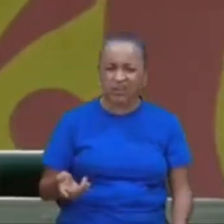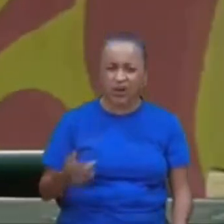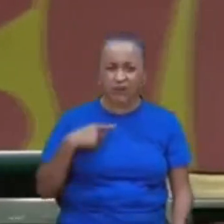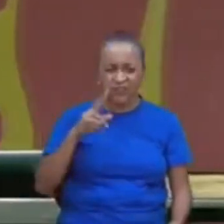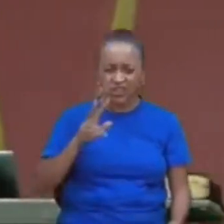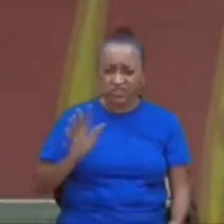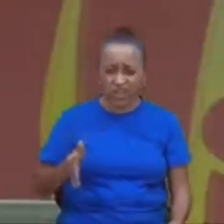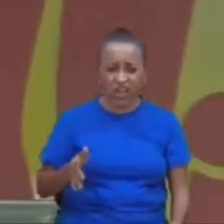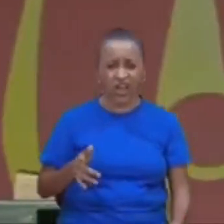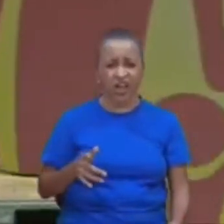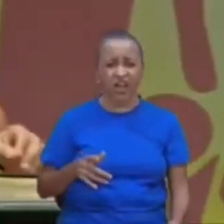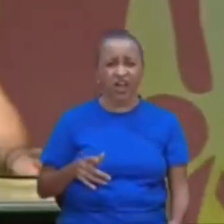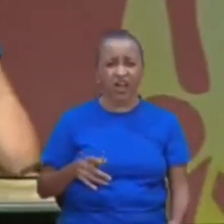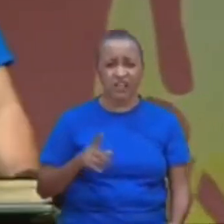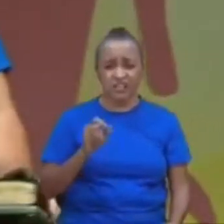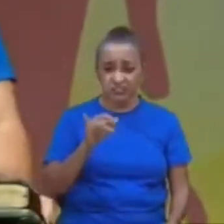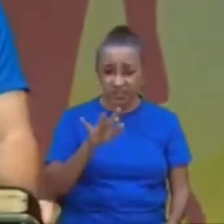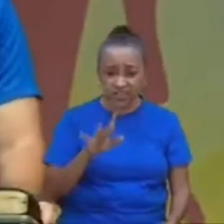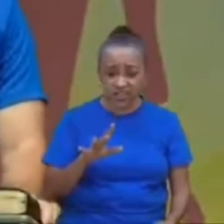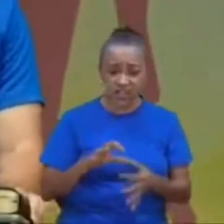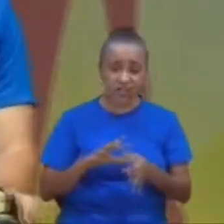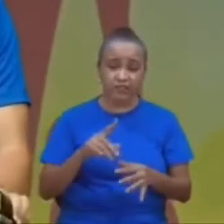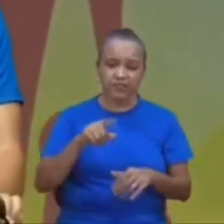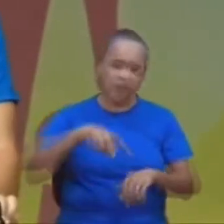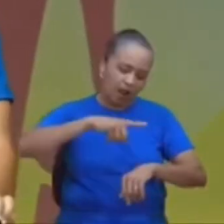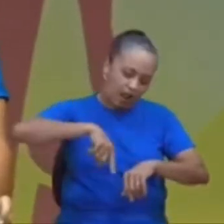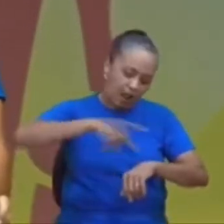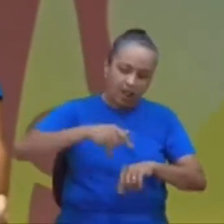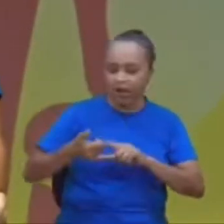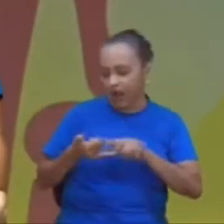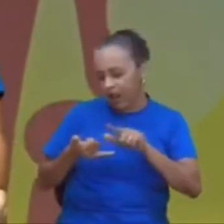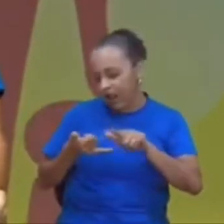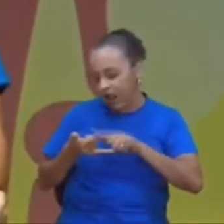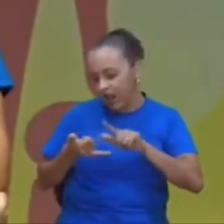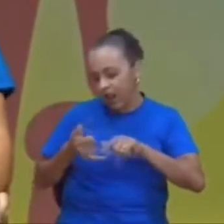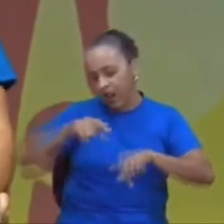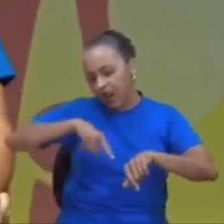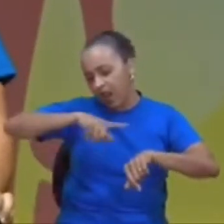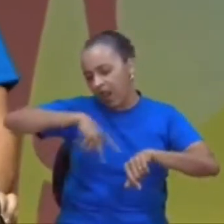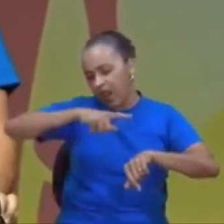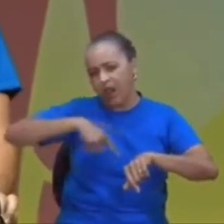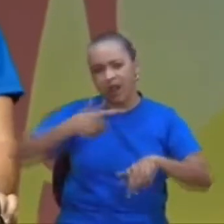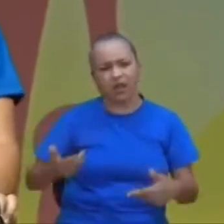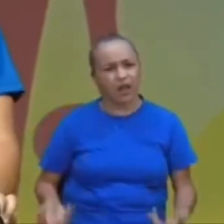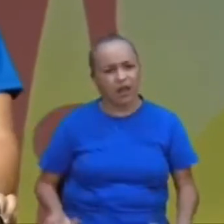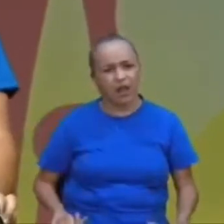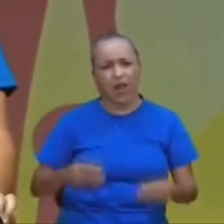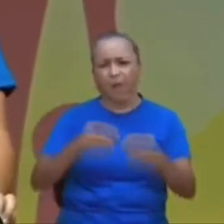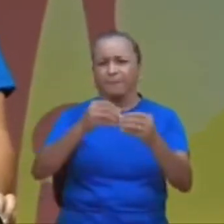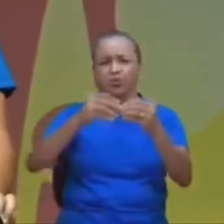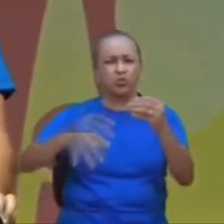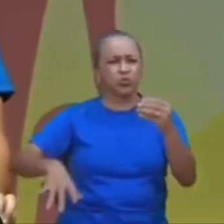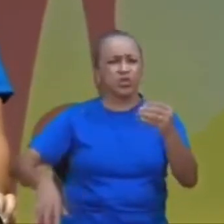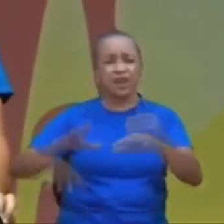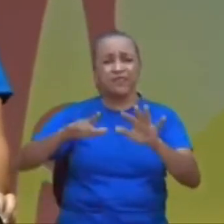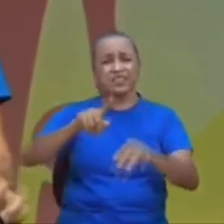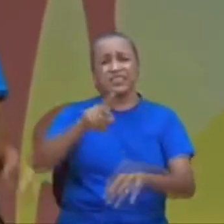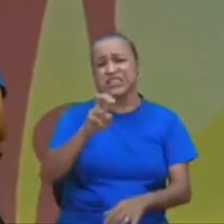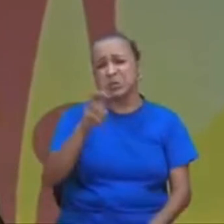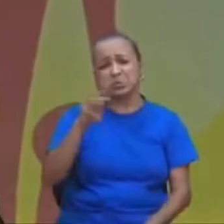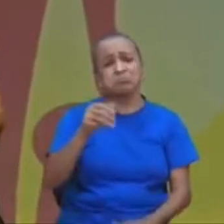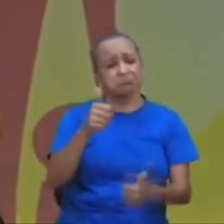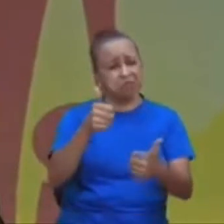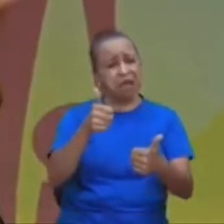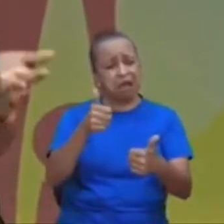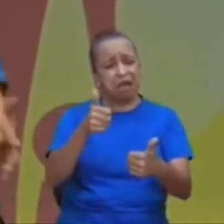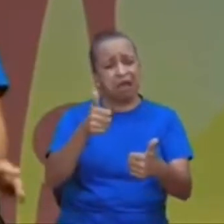vídeos assim, e se você deixar, você passa horas, vendo aquilo, não gente, cinco minutos, dez minutos, não tem problema, se